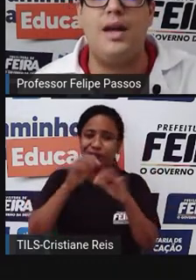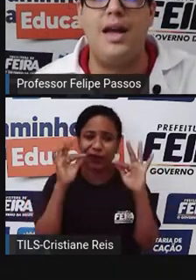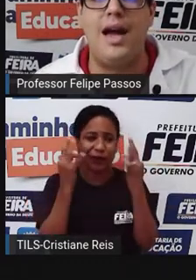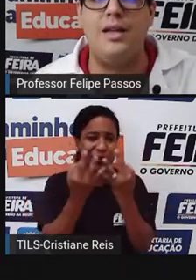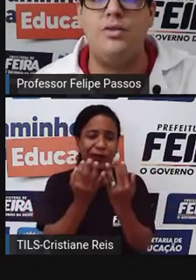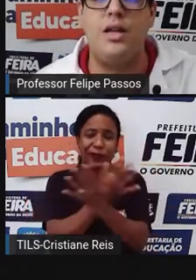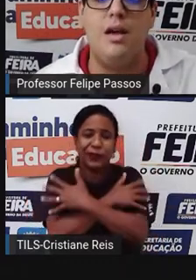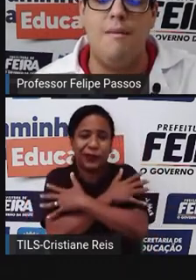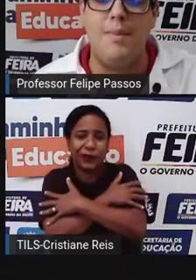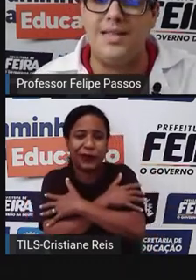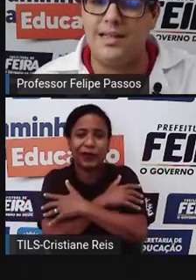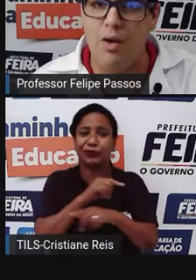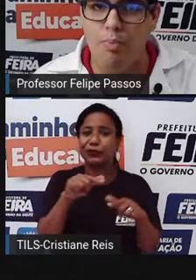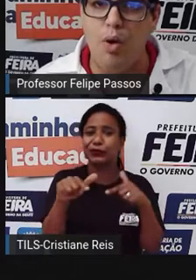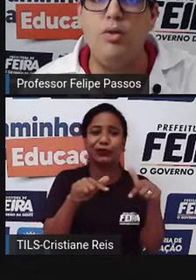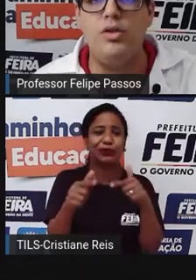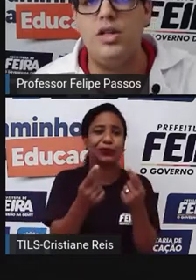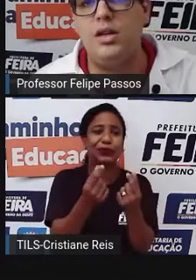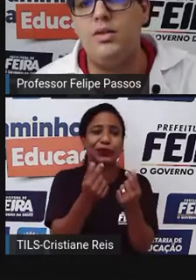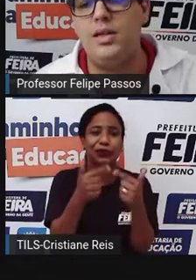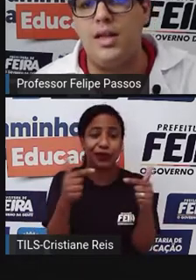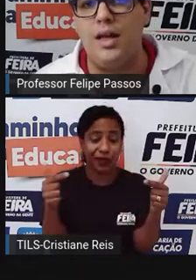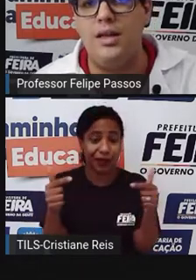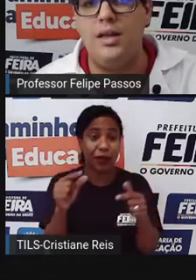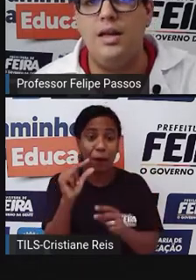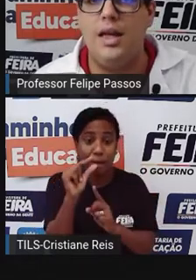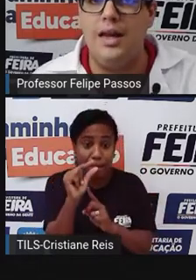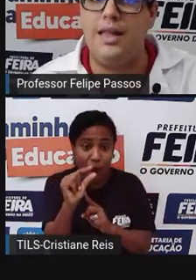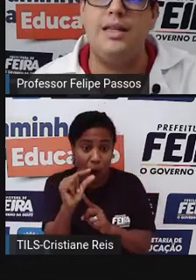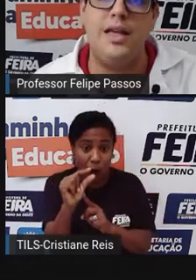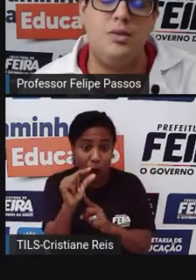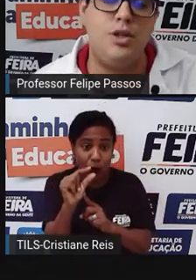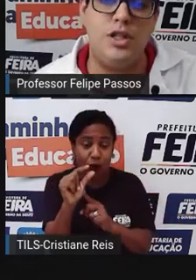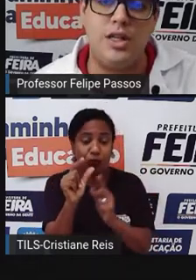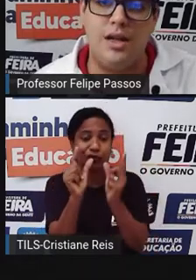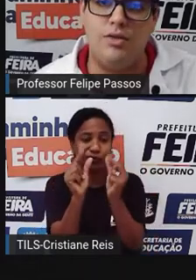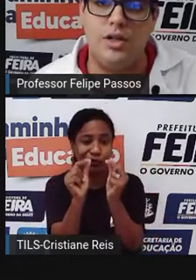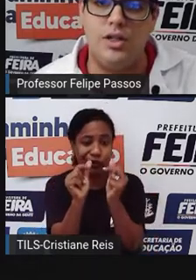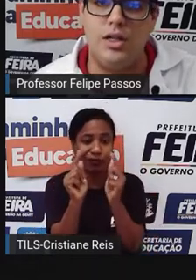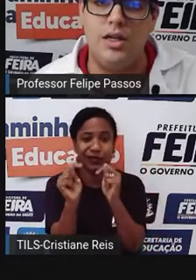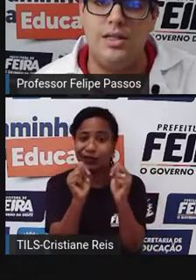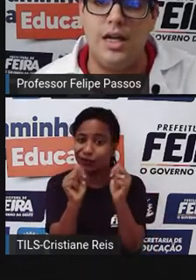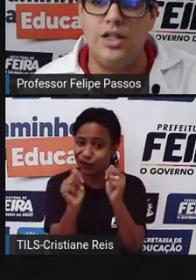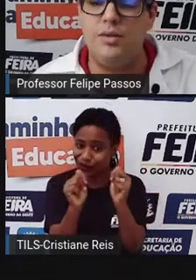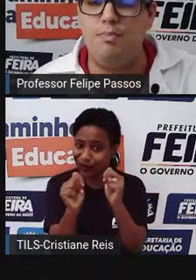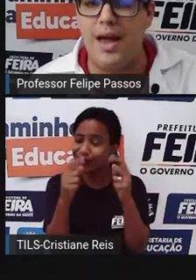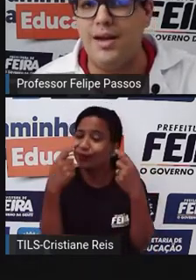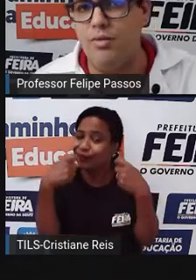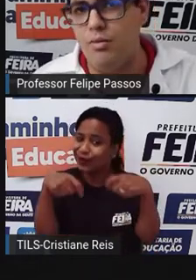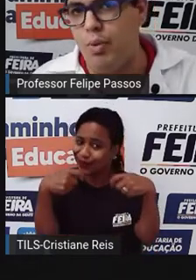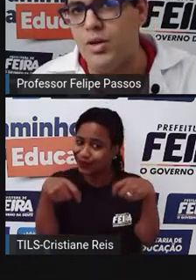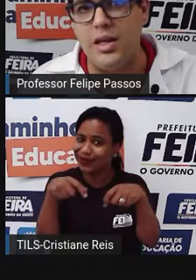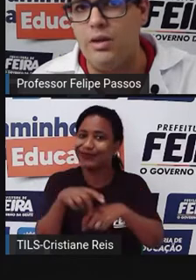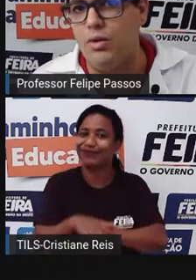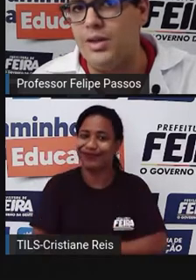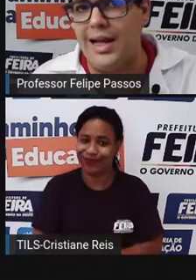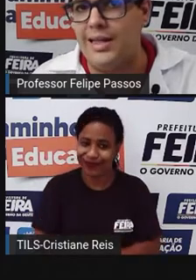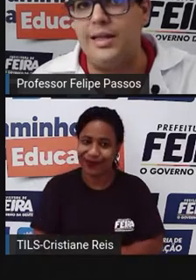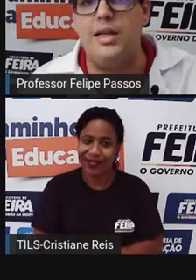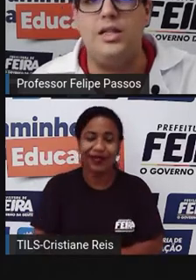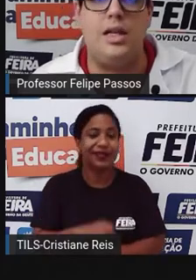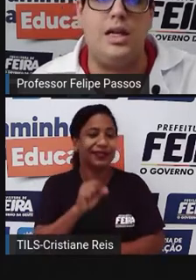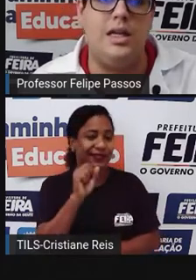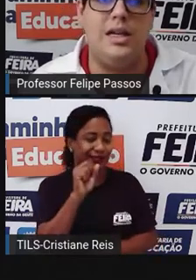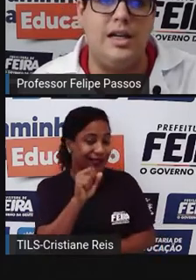estão desempregados. Mas até o pouco dinheiro que se tem, ele tem que ser administrado, gente. Se a gente pega um pouquinho ou